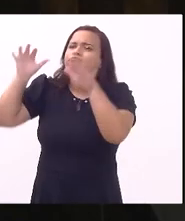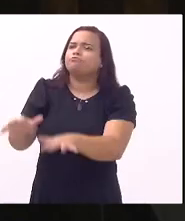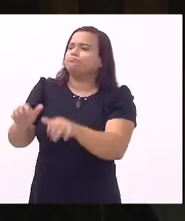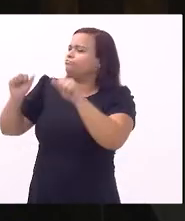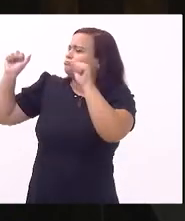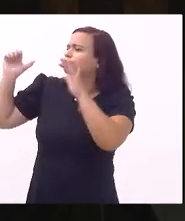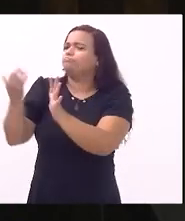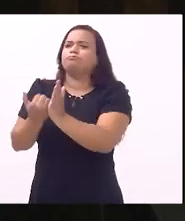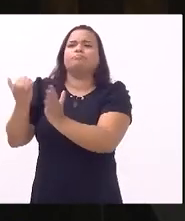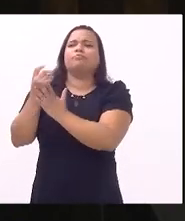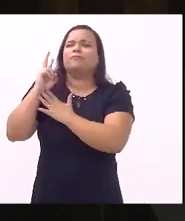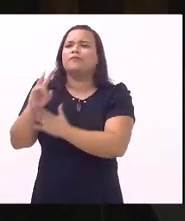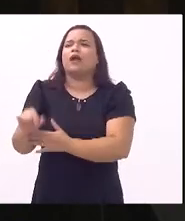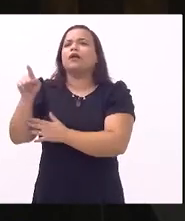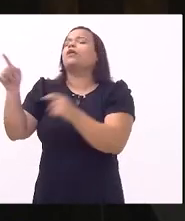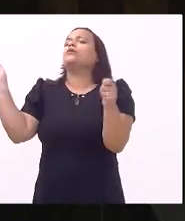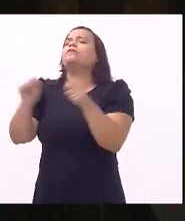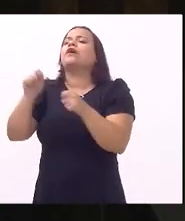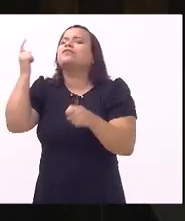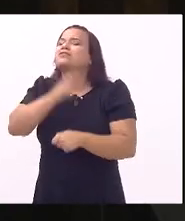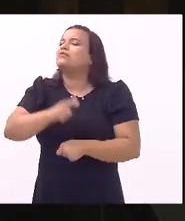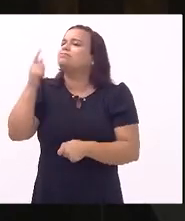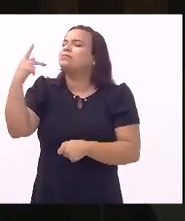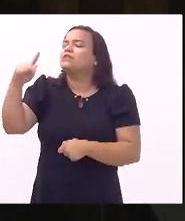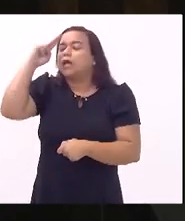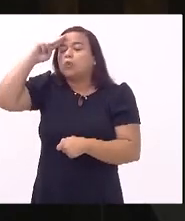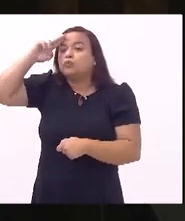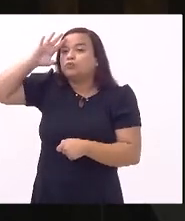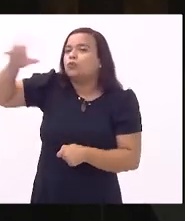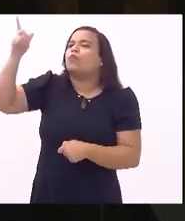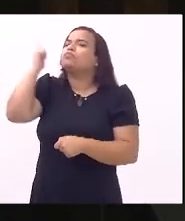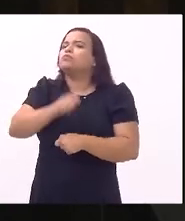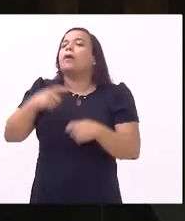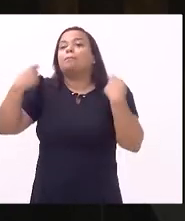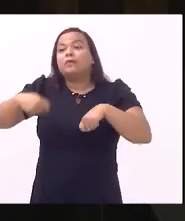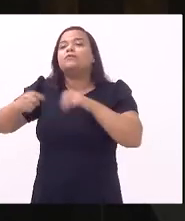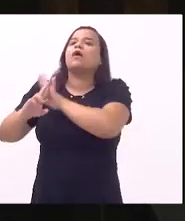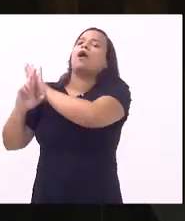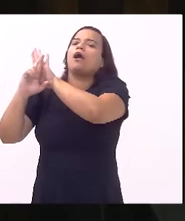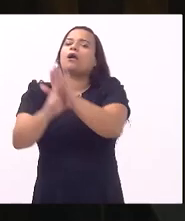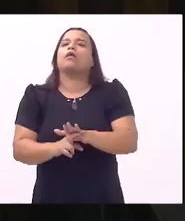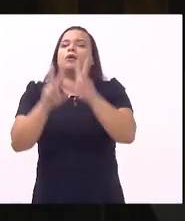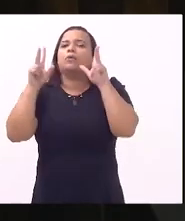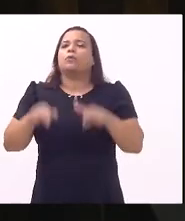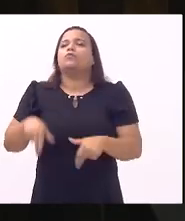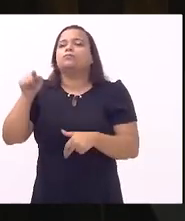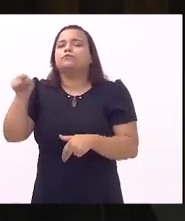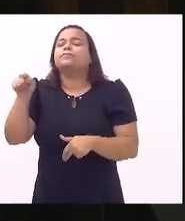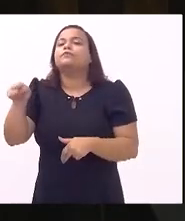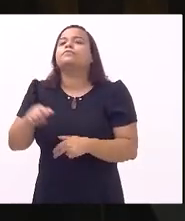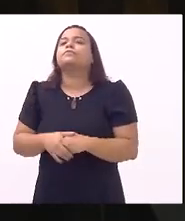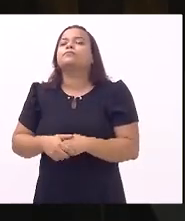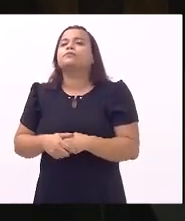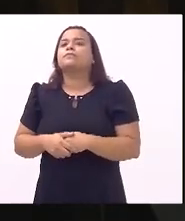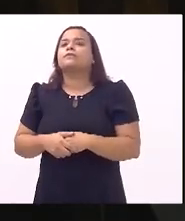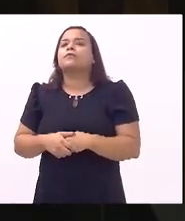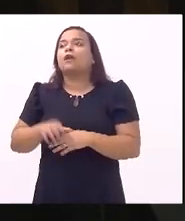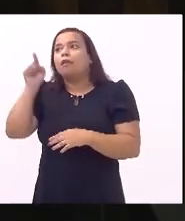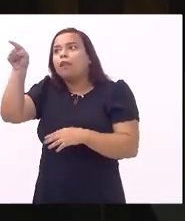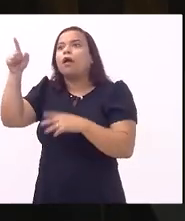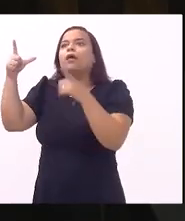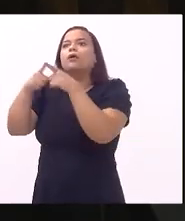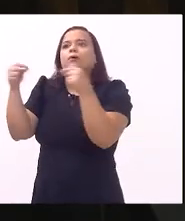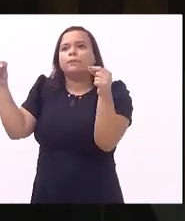ainda que você vai realizar o seu sonho a gente precisa de representantes como vossa excelência lá em Brasília e tenho certeza